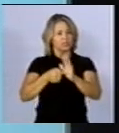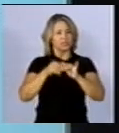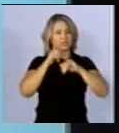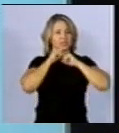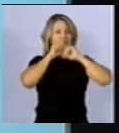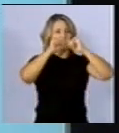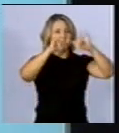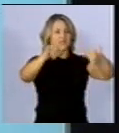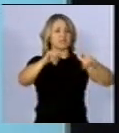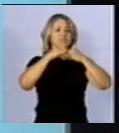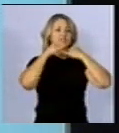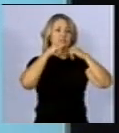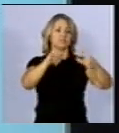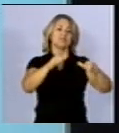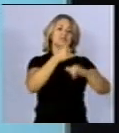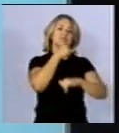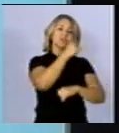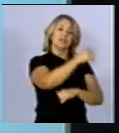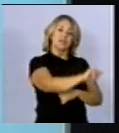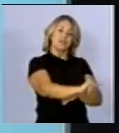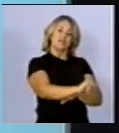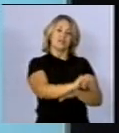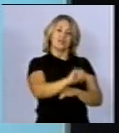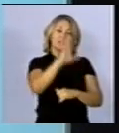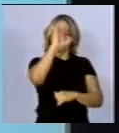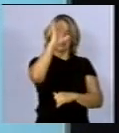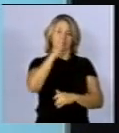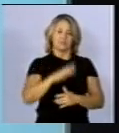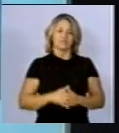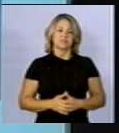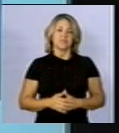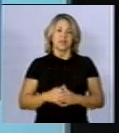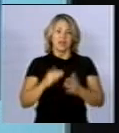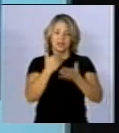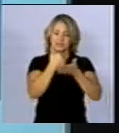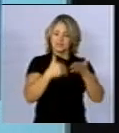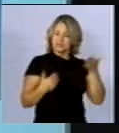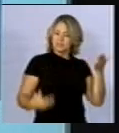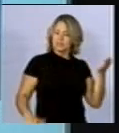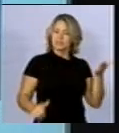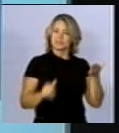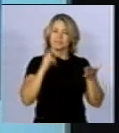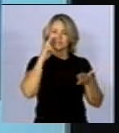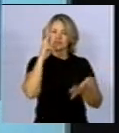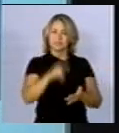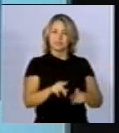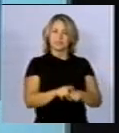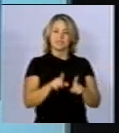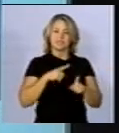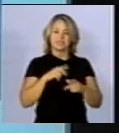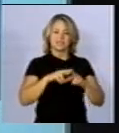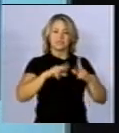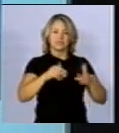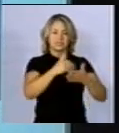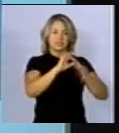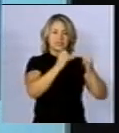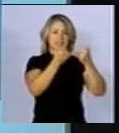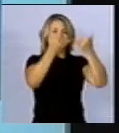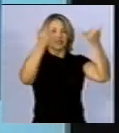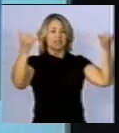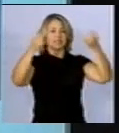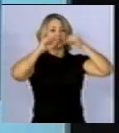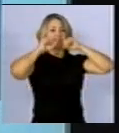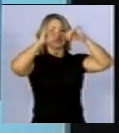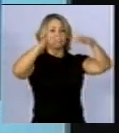resolvida. Essa quadra é apenas ilustrativa, essa sequência, onde vemos aqui, assim, exemplos de linhas de transmissão na França. E esse